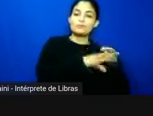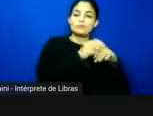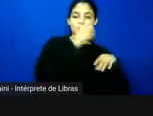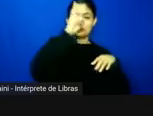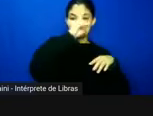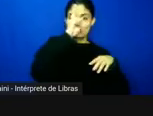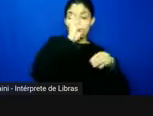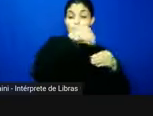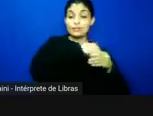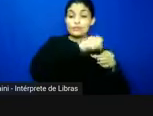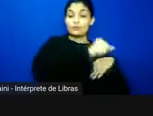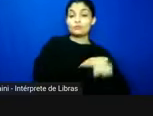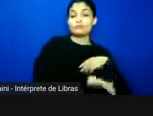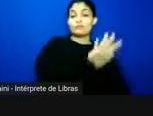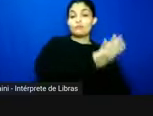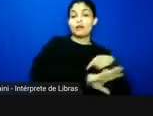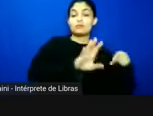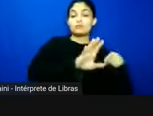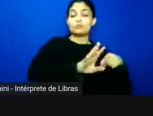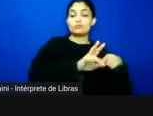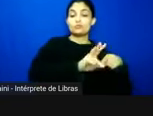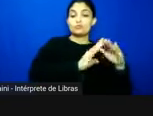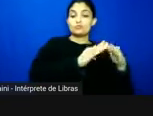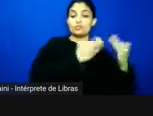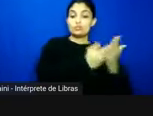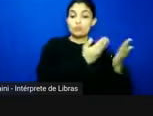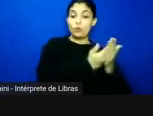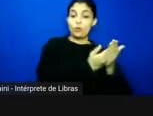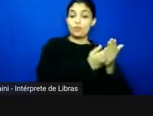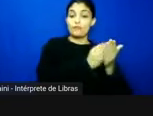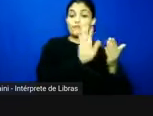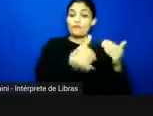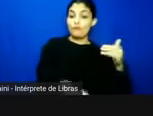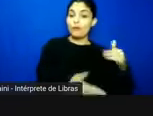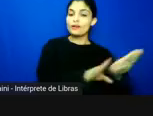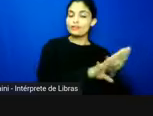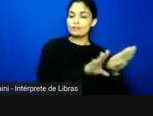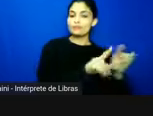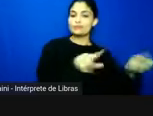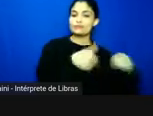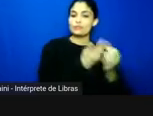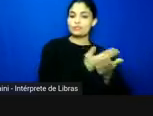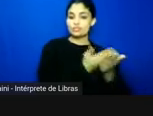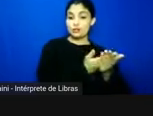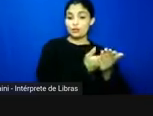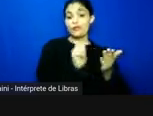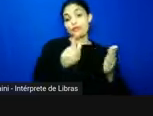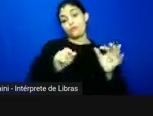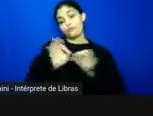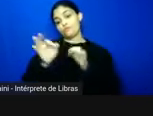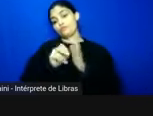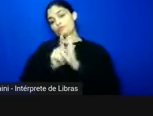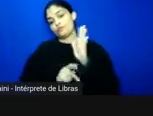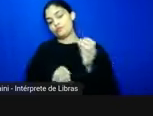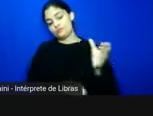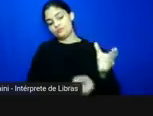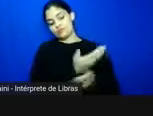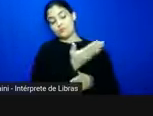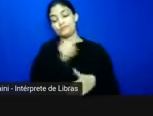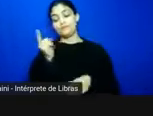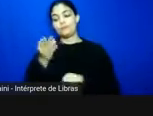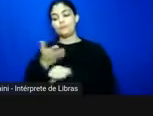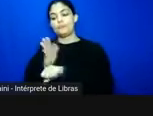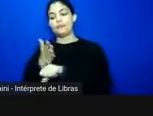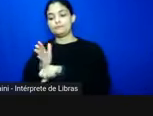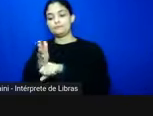história no espaço escolar para além da sala de aula então o projeto que eles precisam desenvolver é isso em prática de ensino